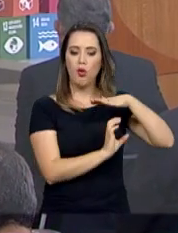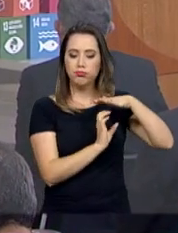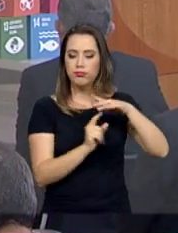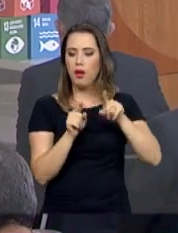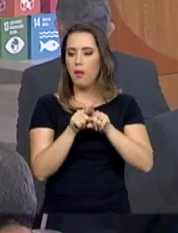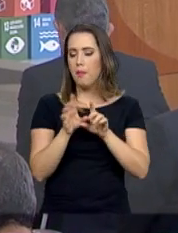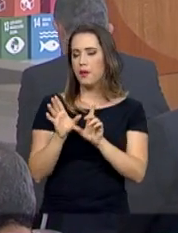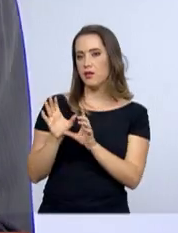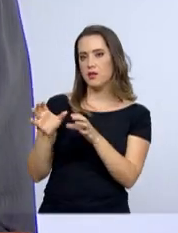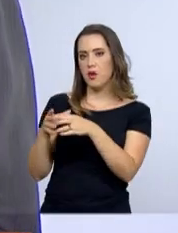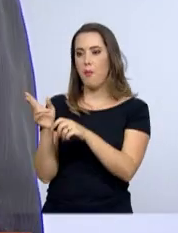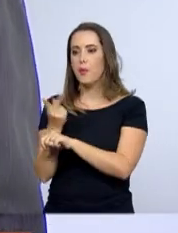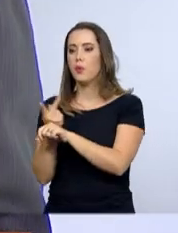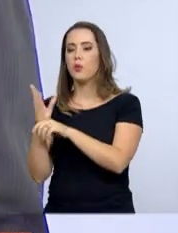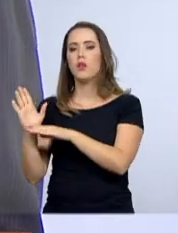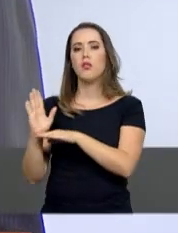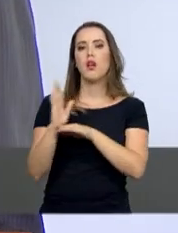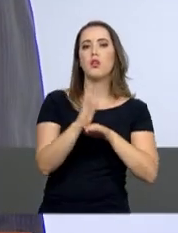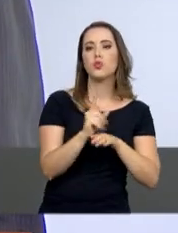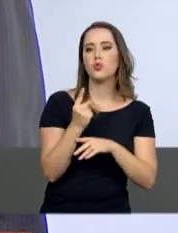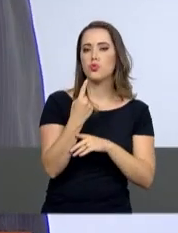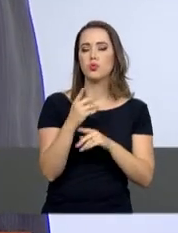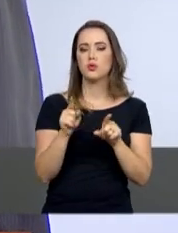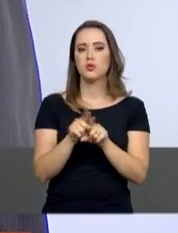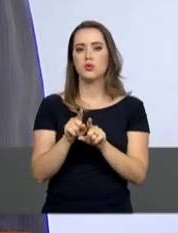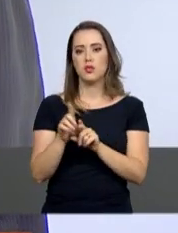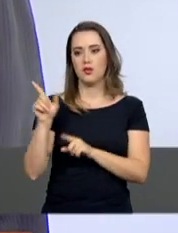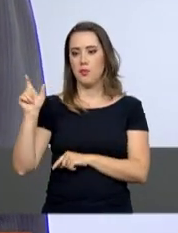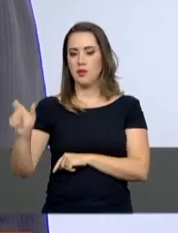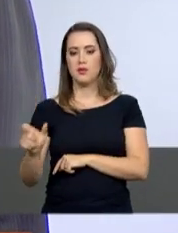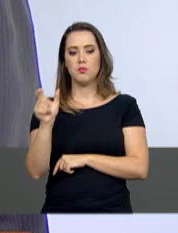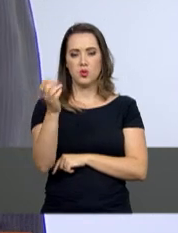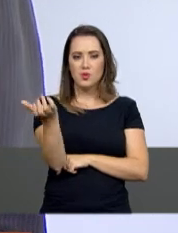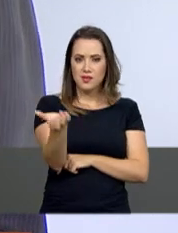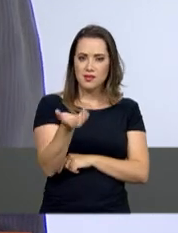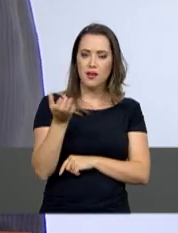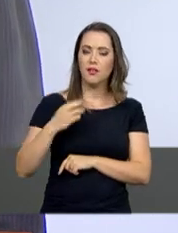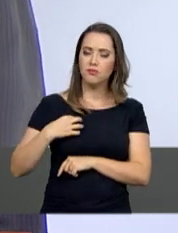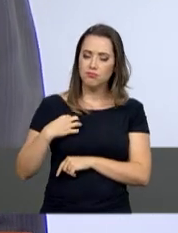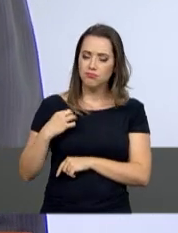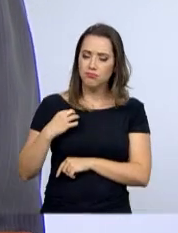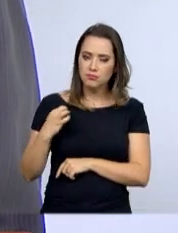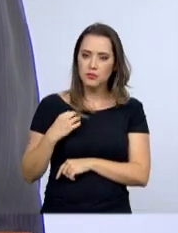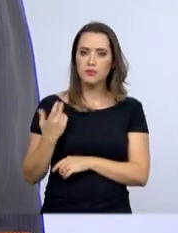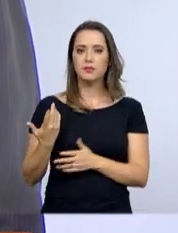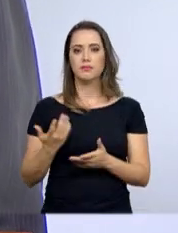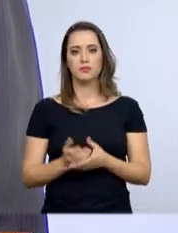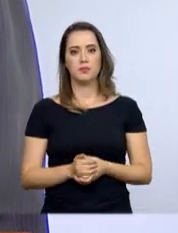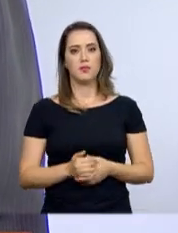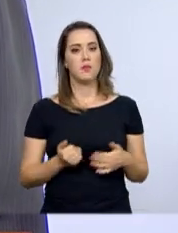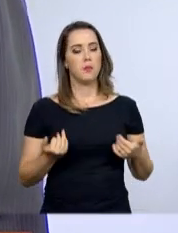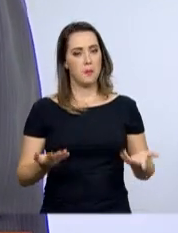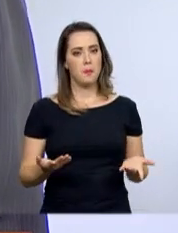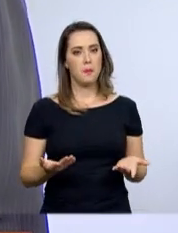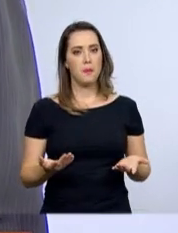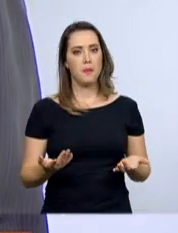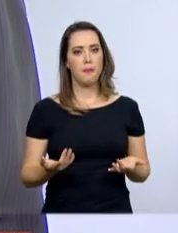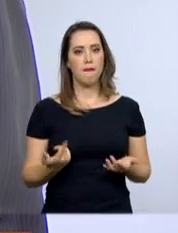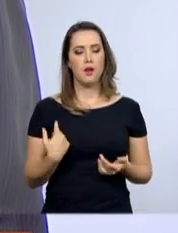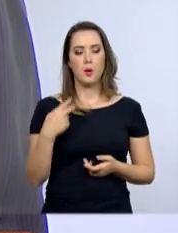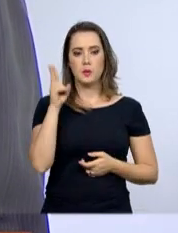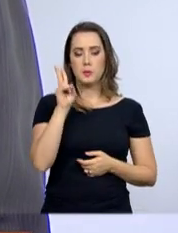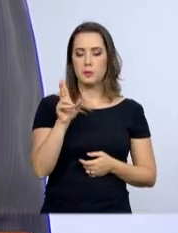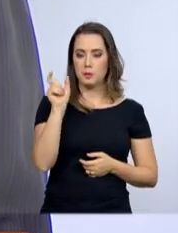sociais, em busca de apoio por um lado, e dos voluntários que se dispõem pelo outro. Os